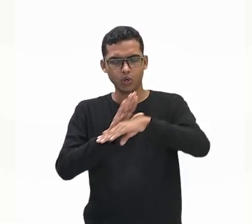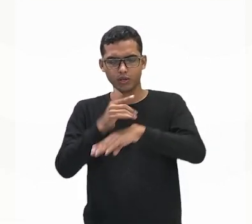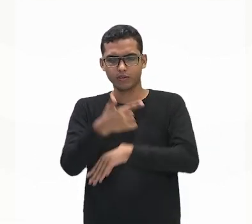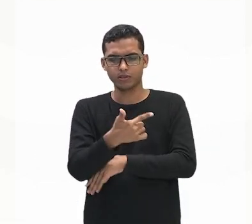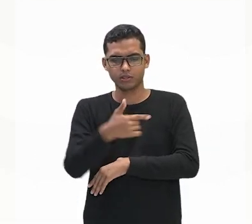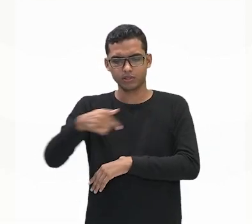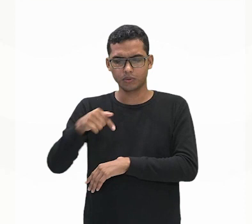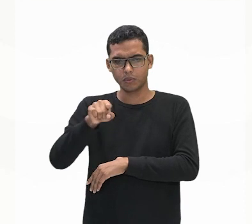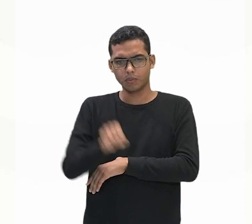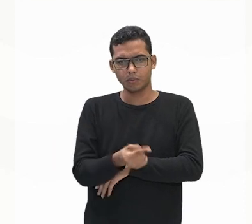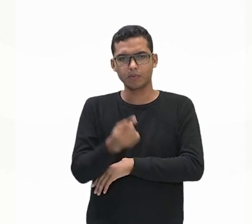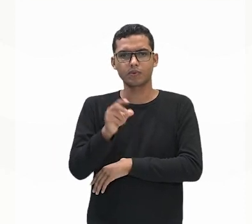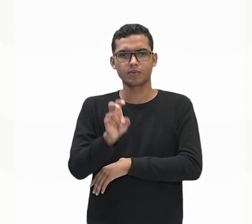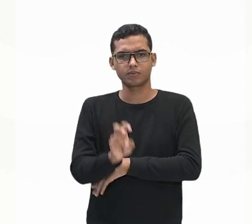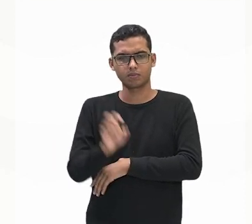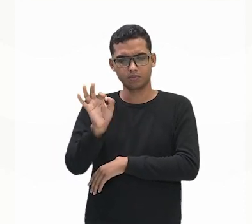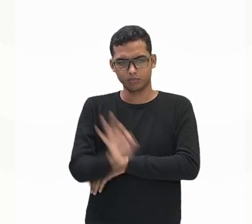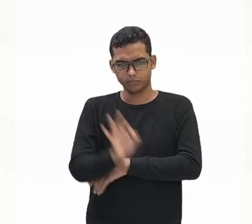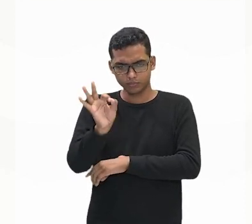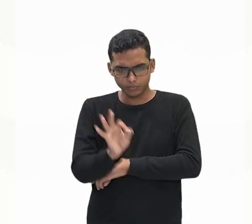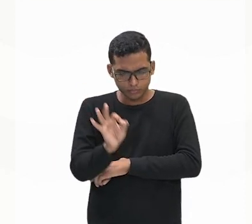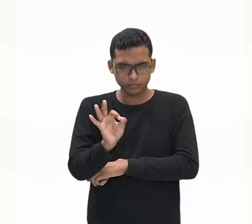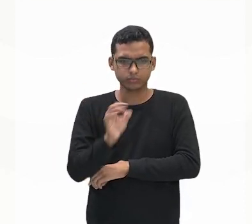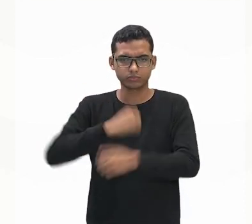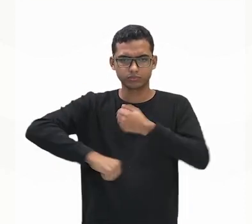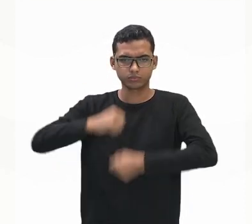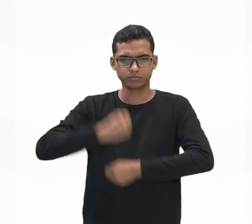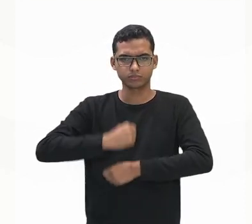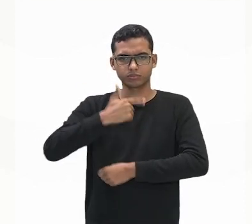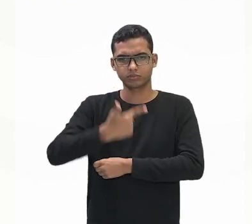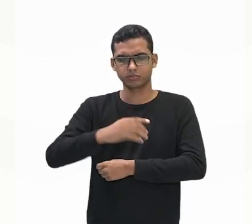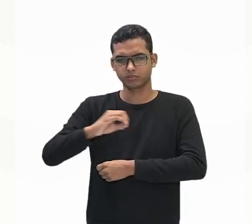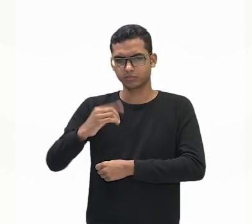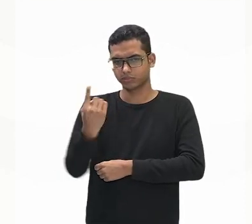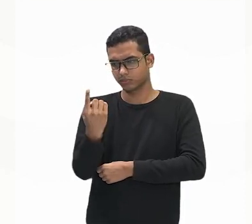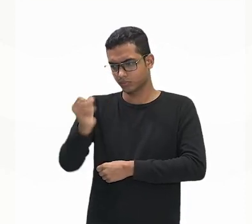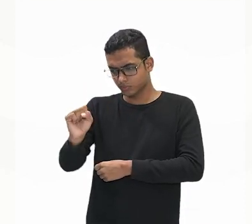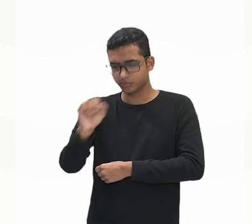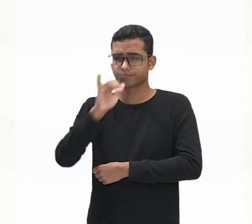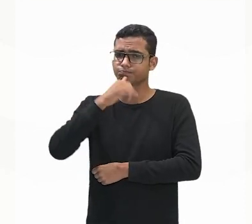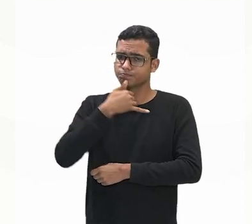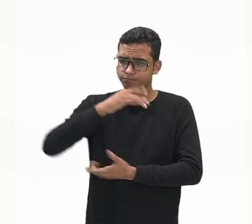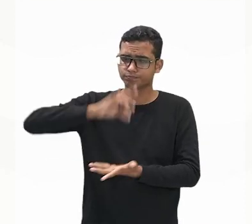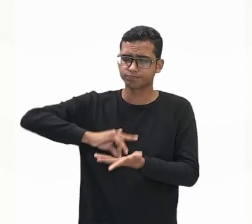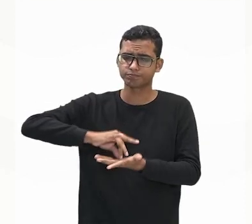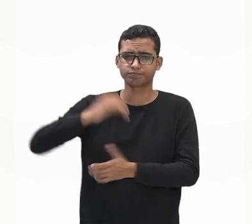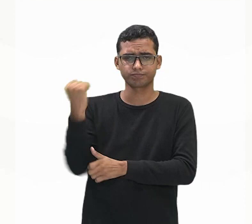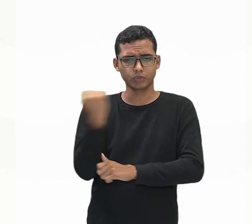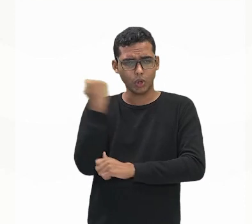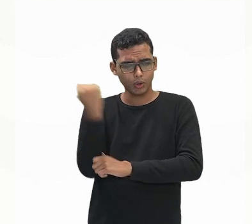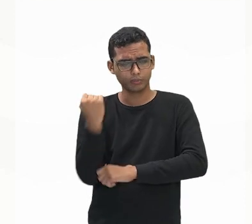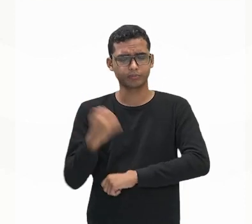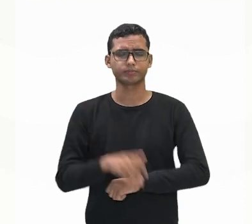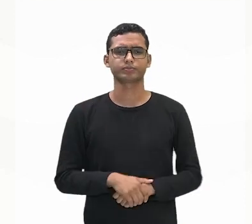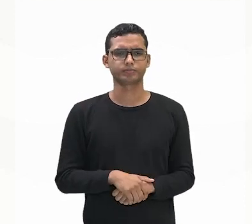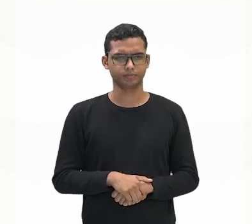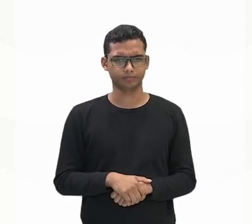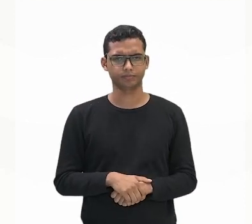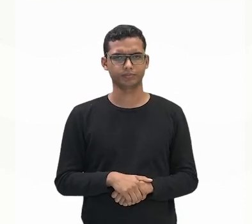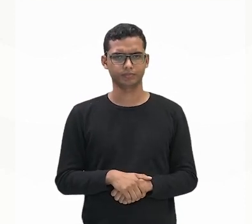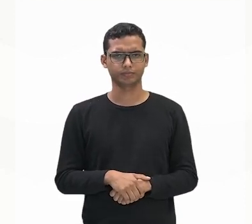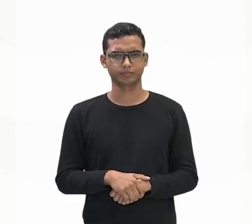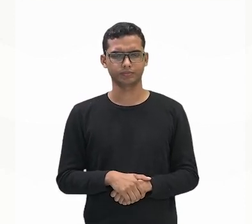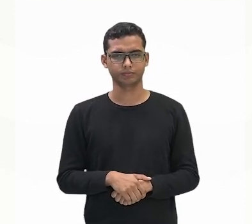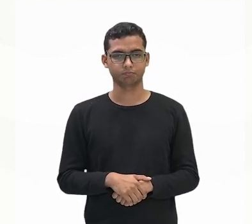em 2018. Então, são índices assim que, infelizmente, são dramáticos. A educação, gente,